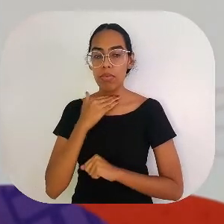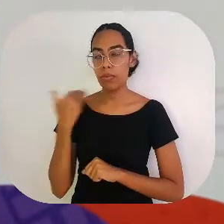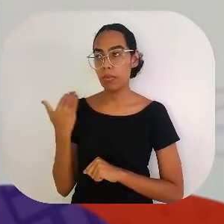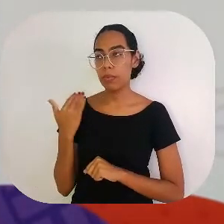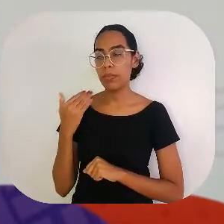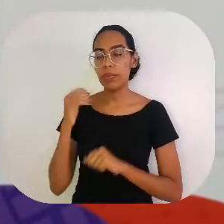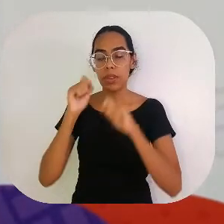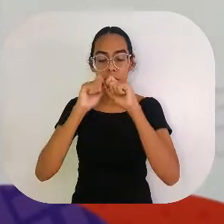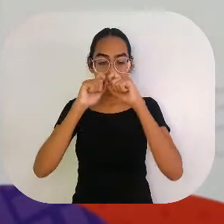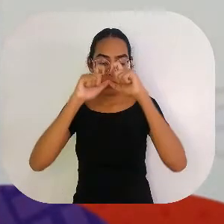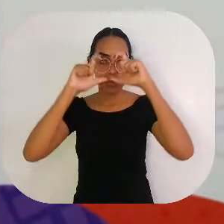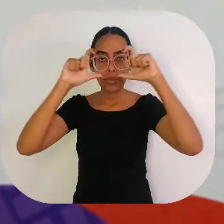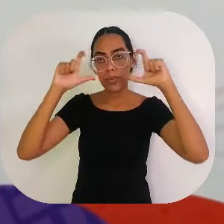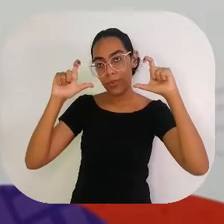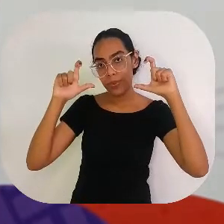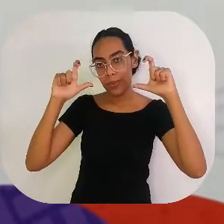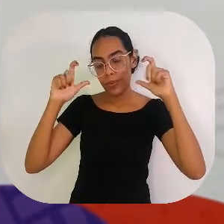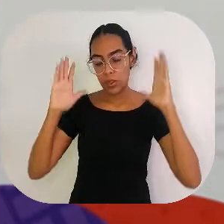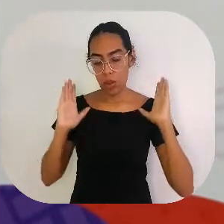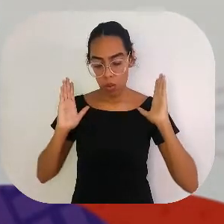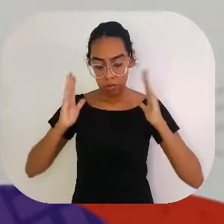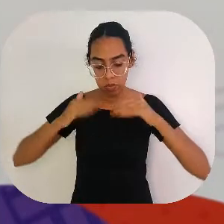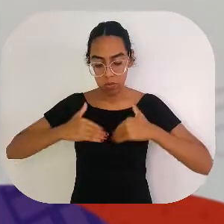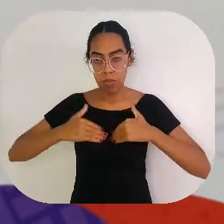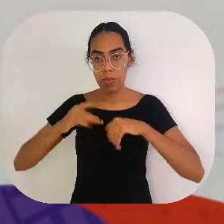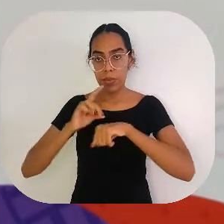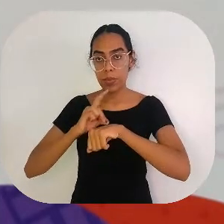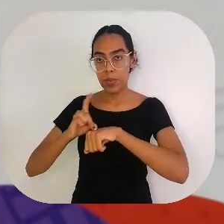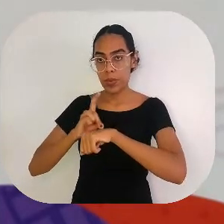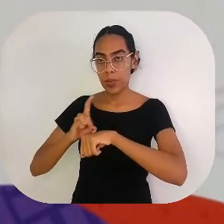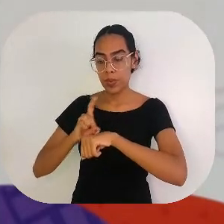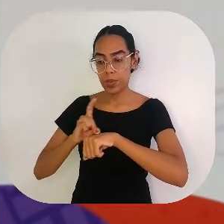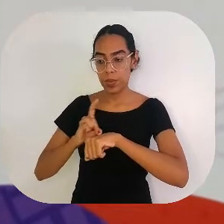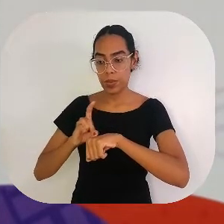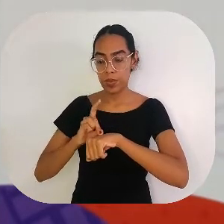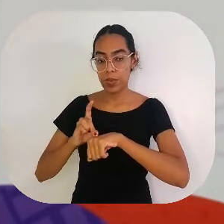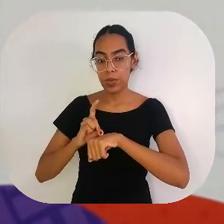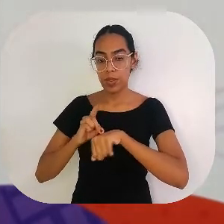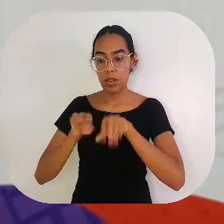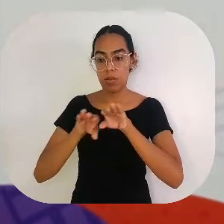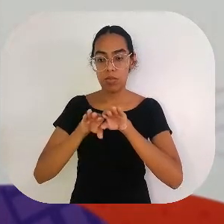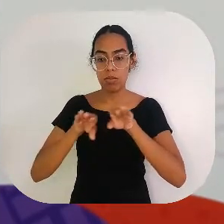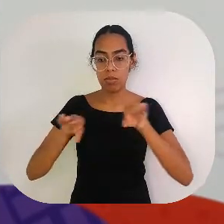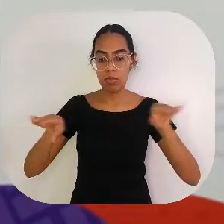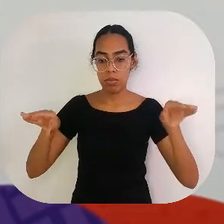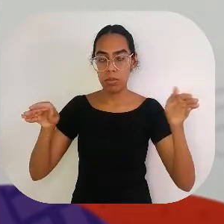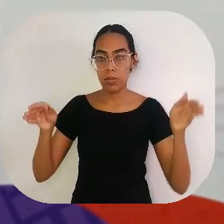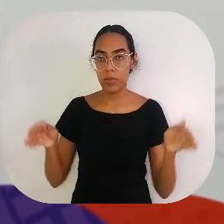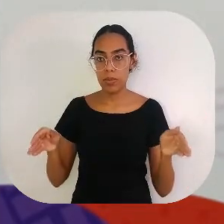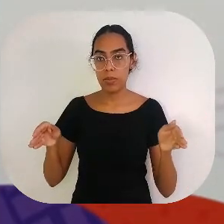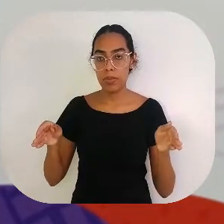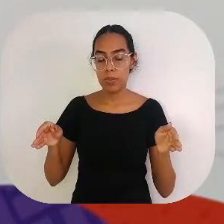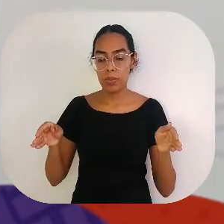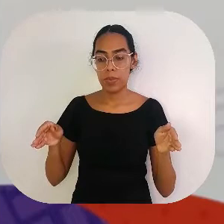dele. Numa certa manhã, ele vestiu um blazer todo preto, botou a